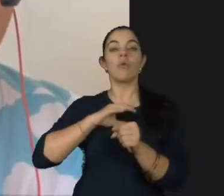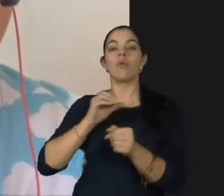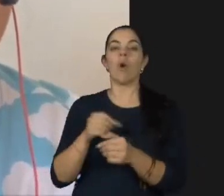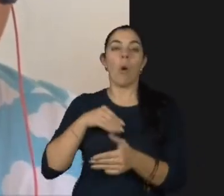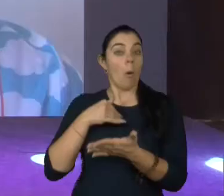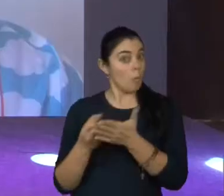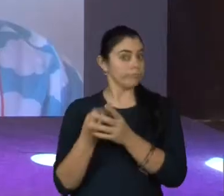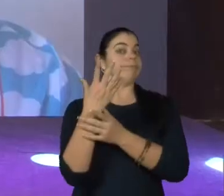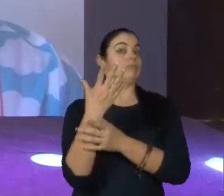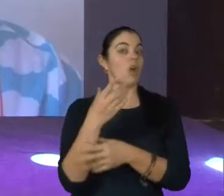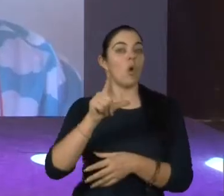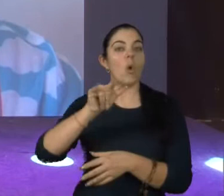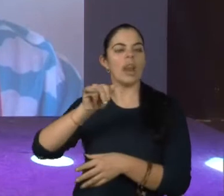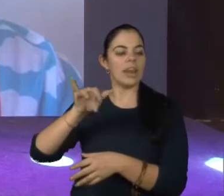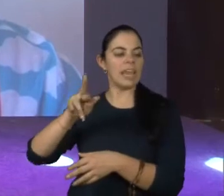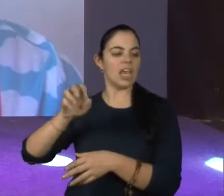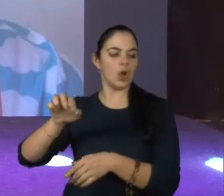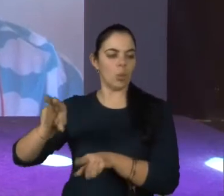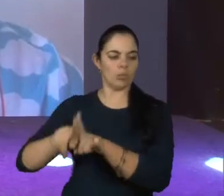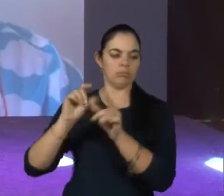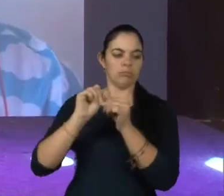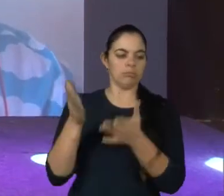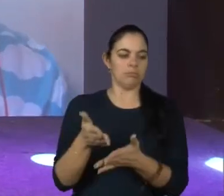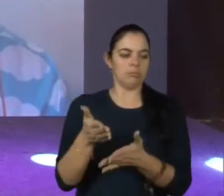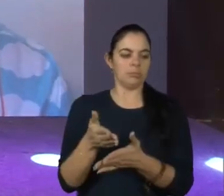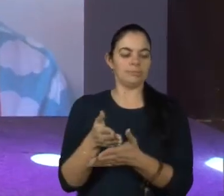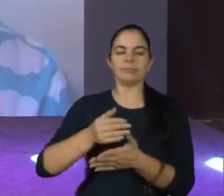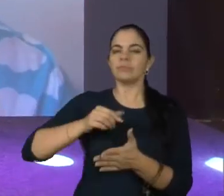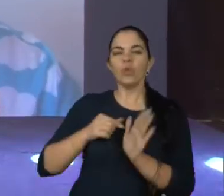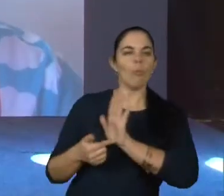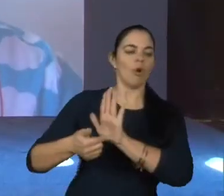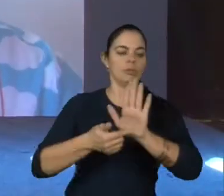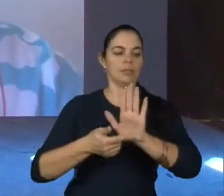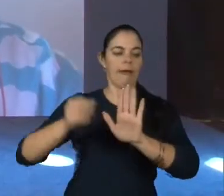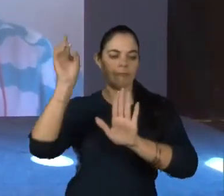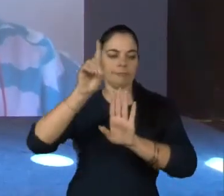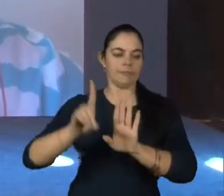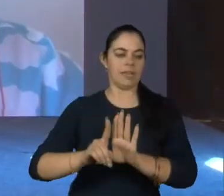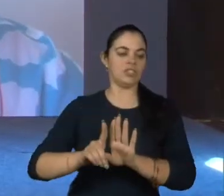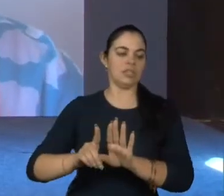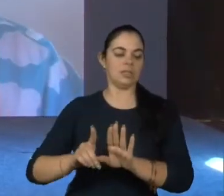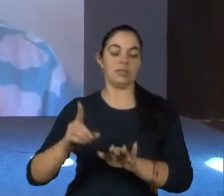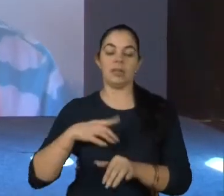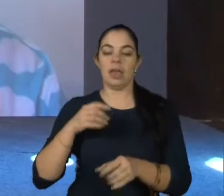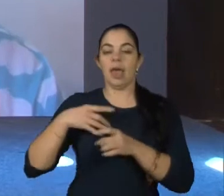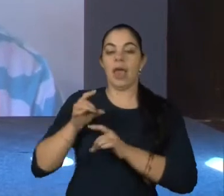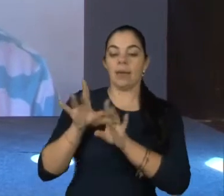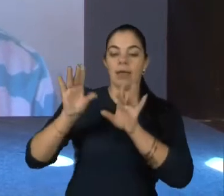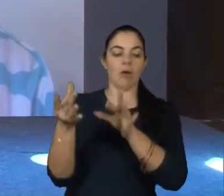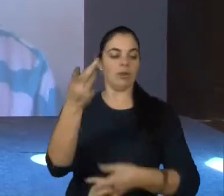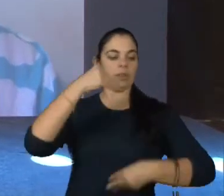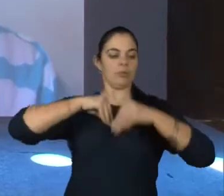conforme a minha visão de mostrar a deficiência como essência, né? Como